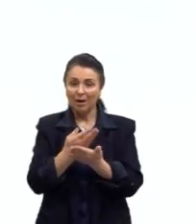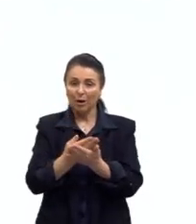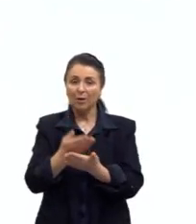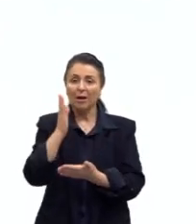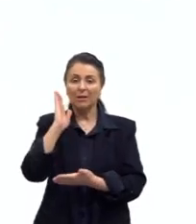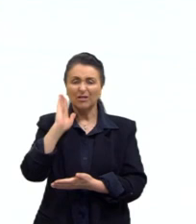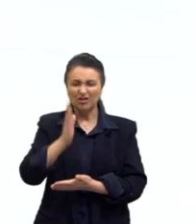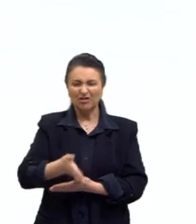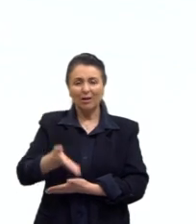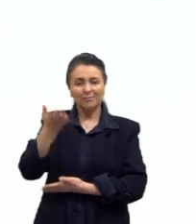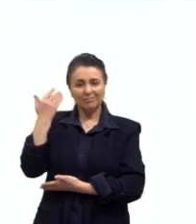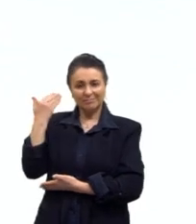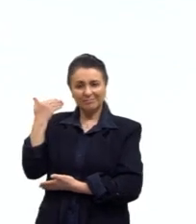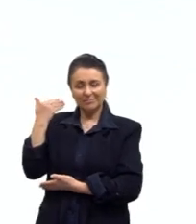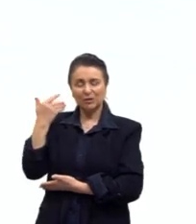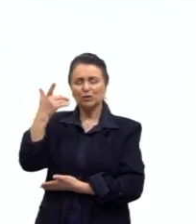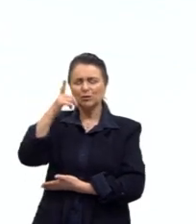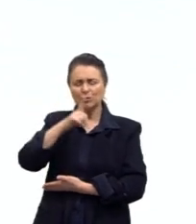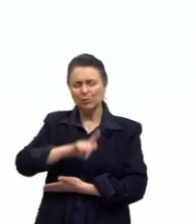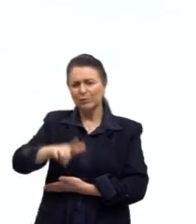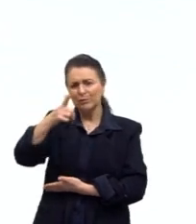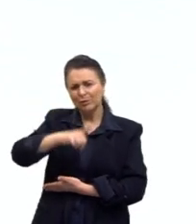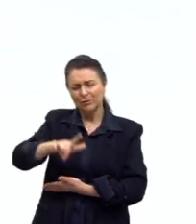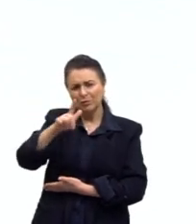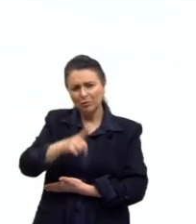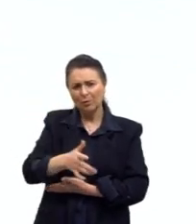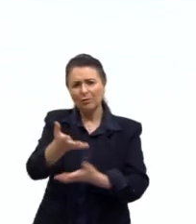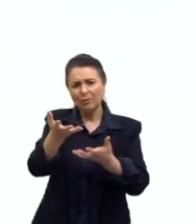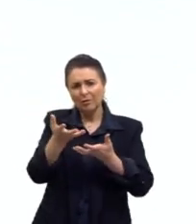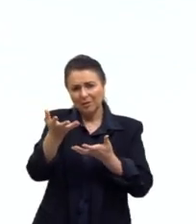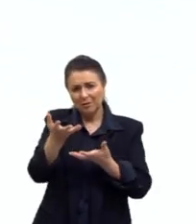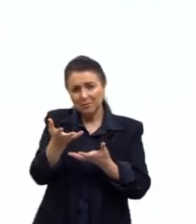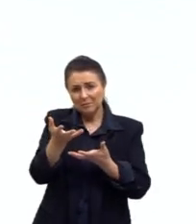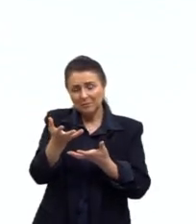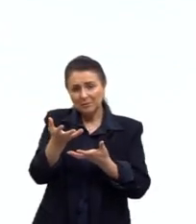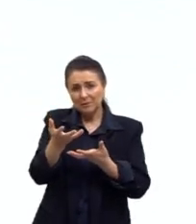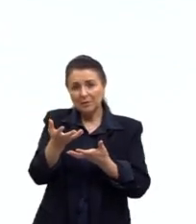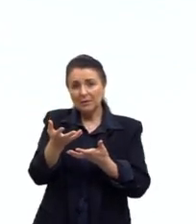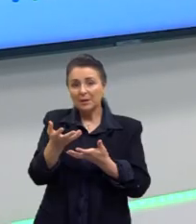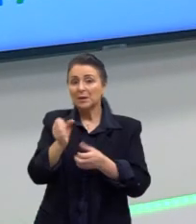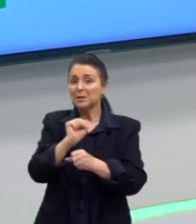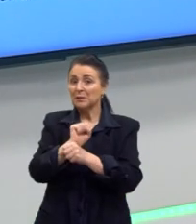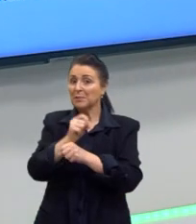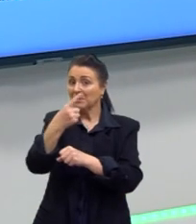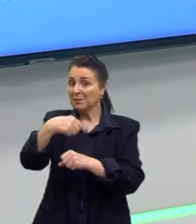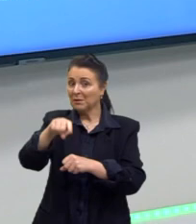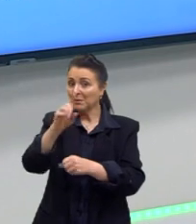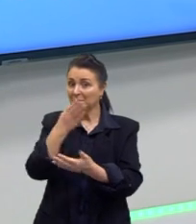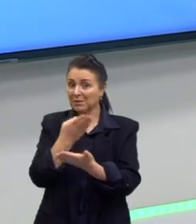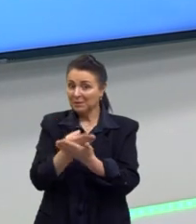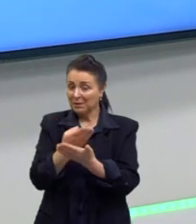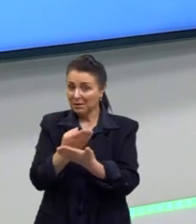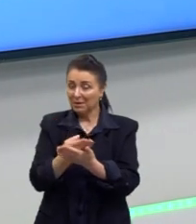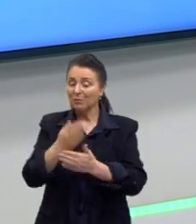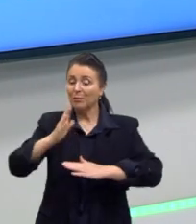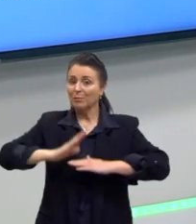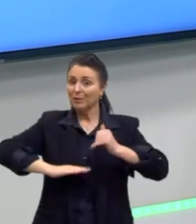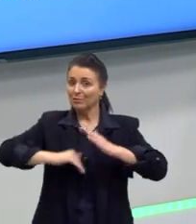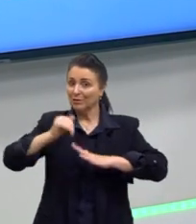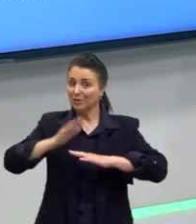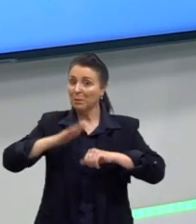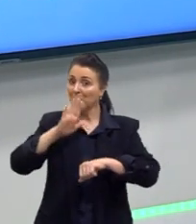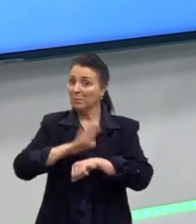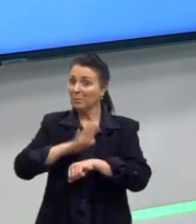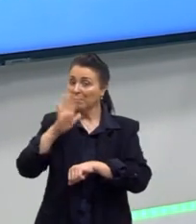transmitidas, reassistir quantas vezes for preciso. Conto com vocês na próxima aula, nós vamos praticar um pouquinho